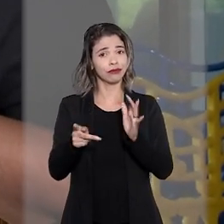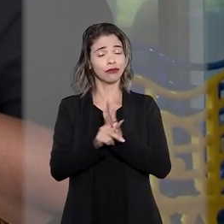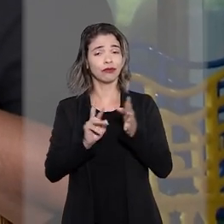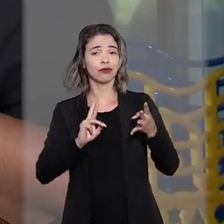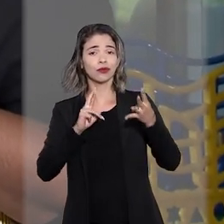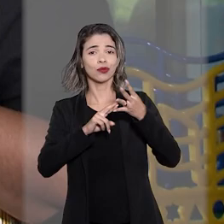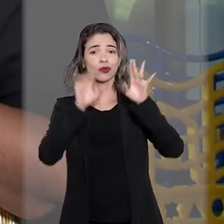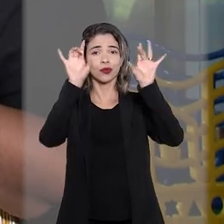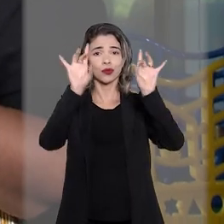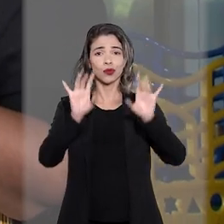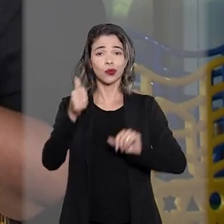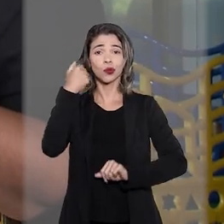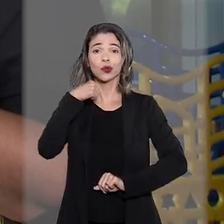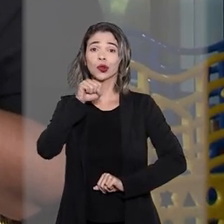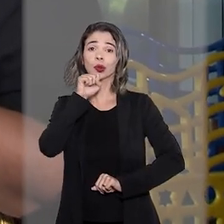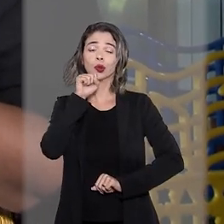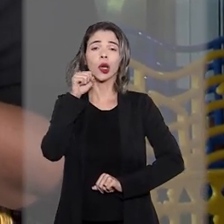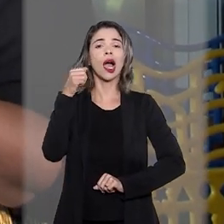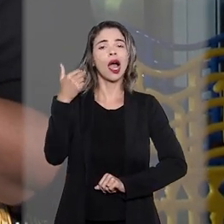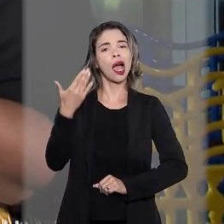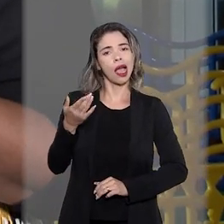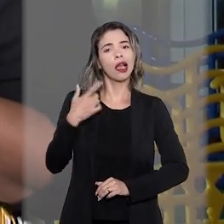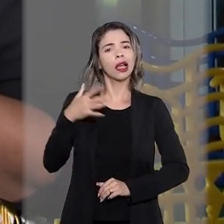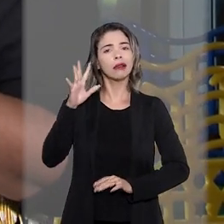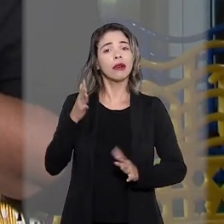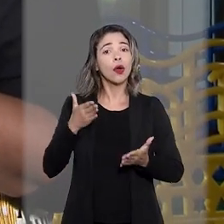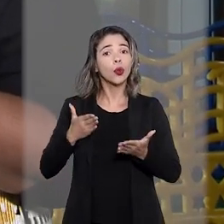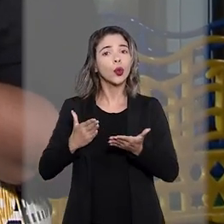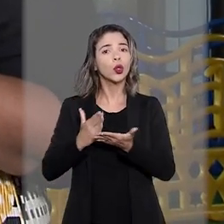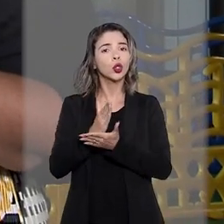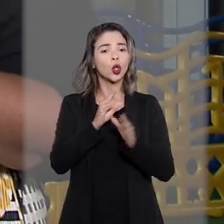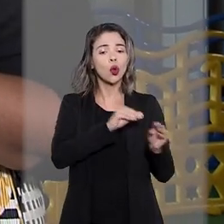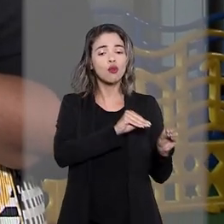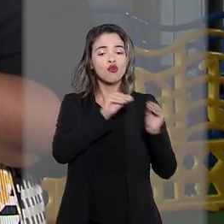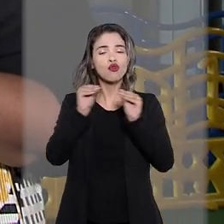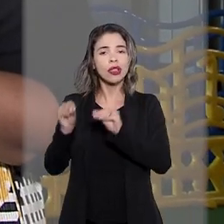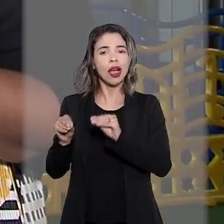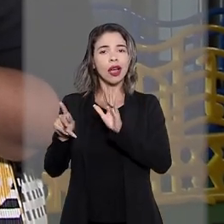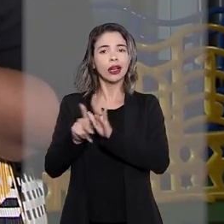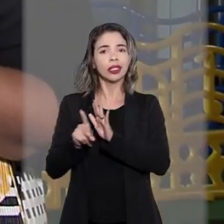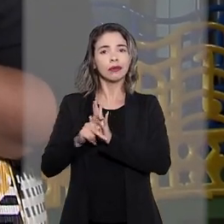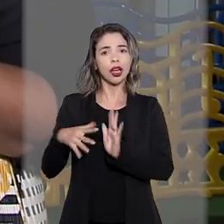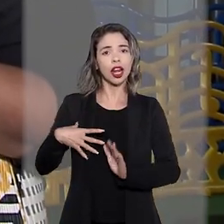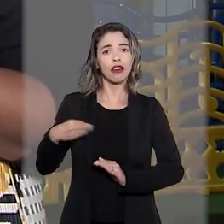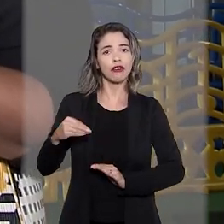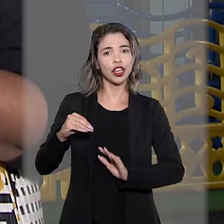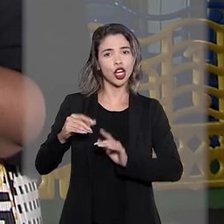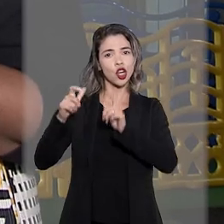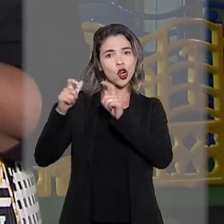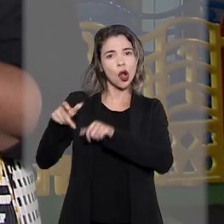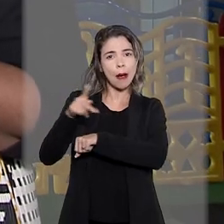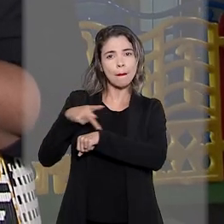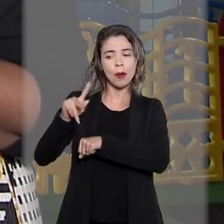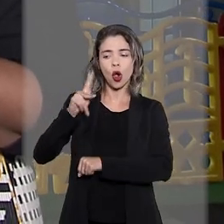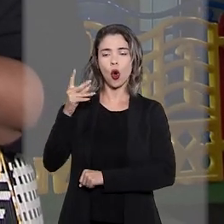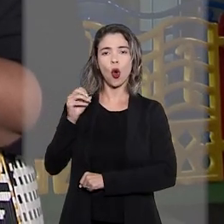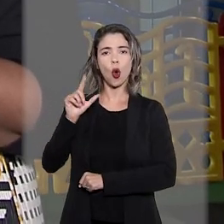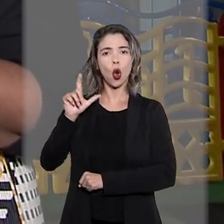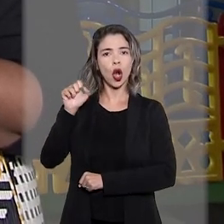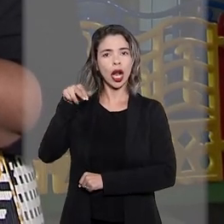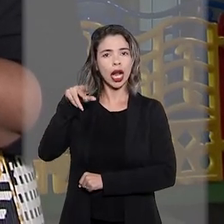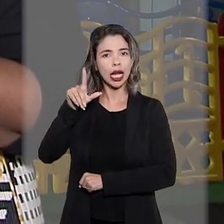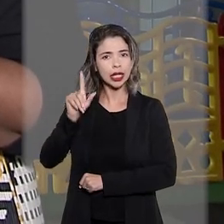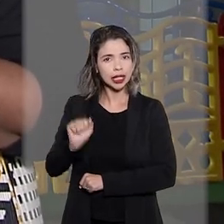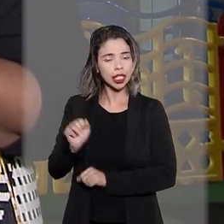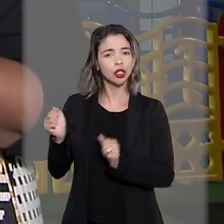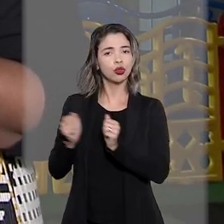provimento ao recurso especial de uma mãe e restabeleceu sentença que autorizou a mudança de uma criança para a Holanda com a genitora. O